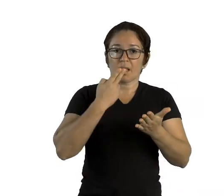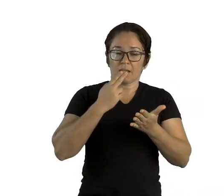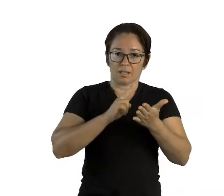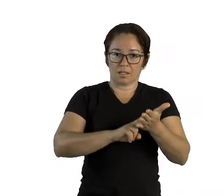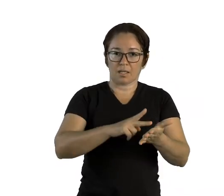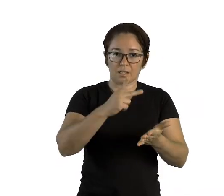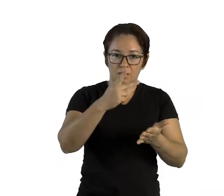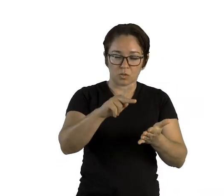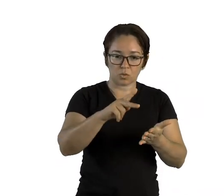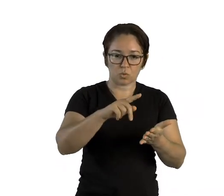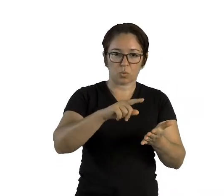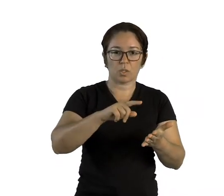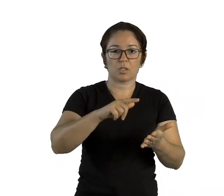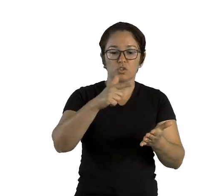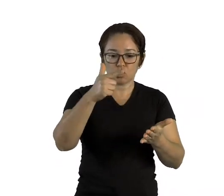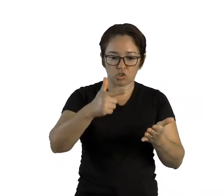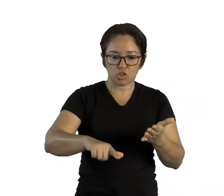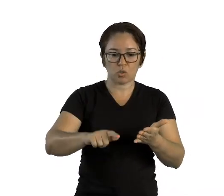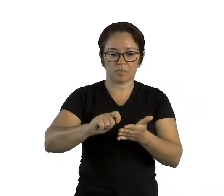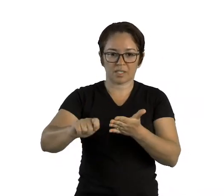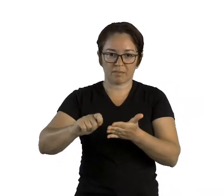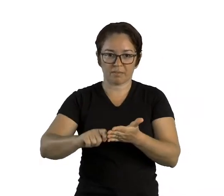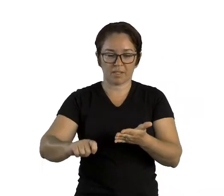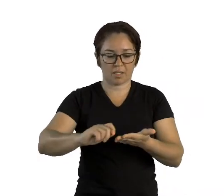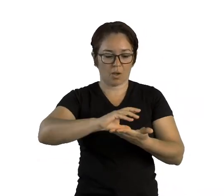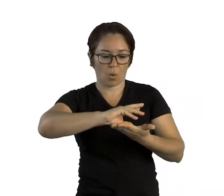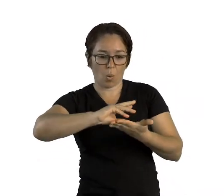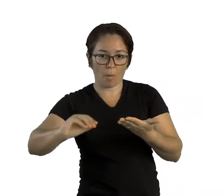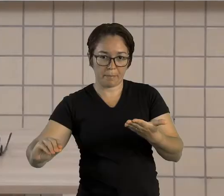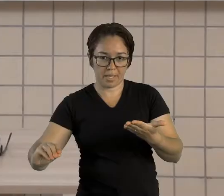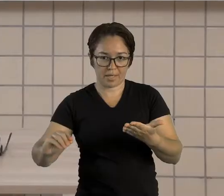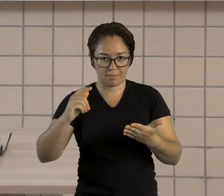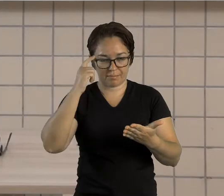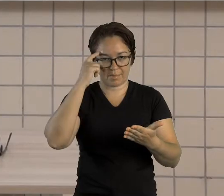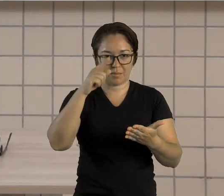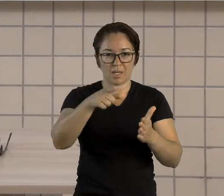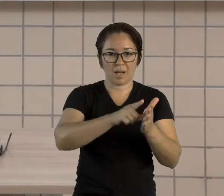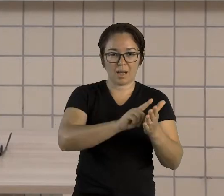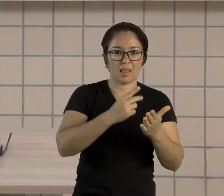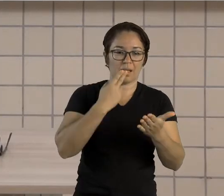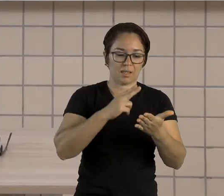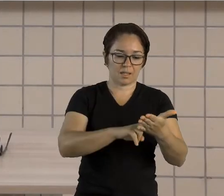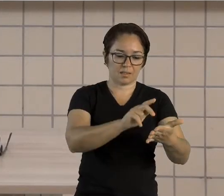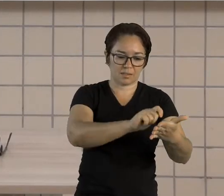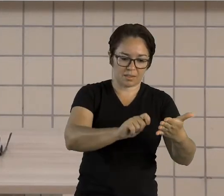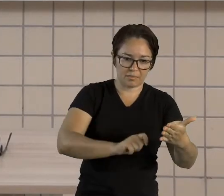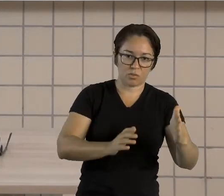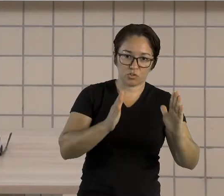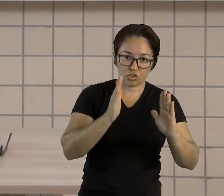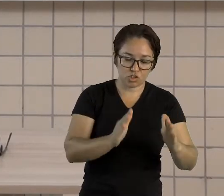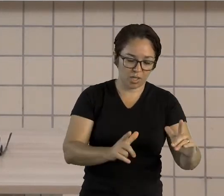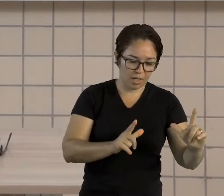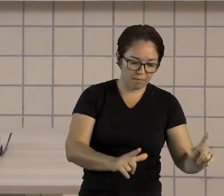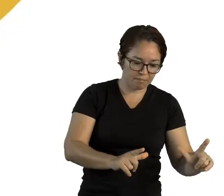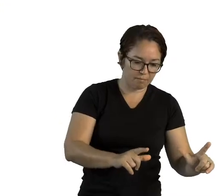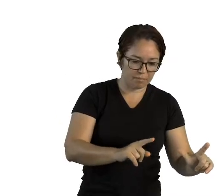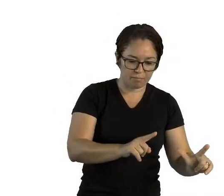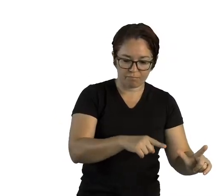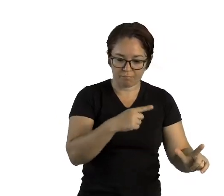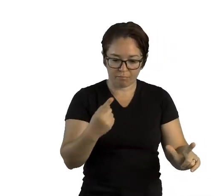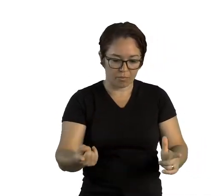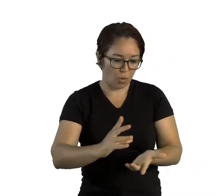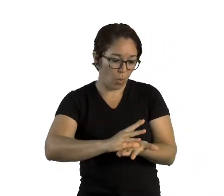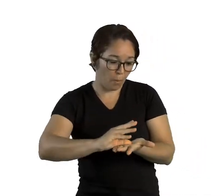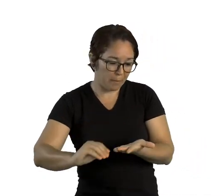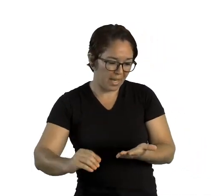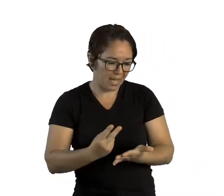uma nova folha, reescreva sua carta fazendo as correções necessárias. Finalizando a carta, providencie um envelope.